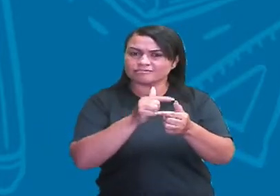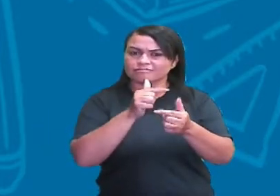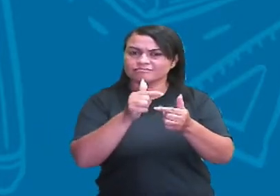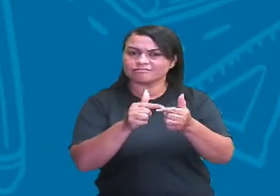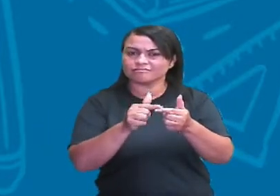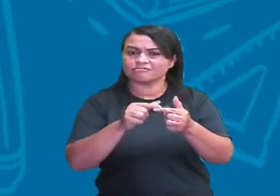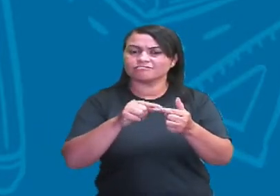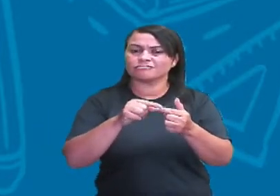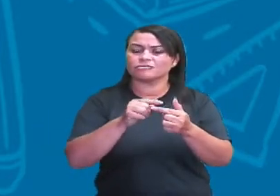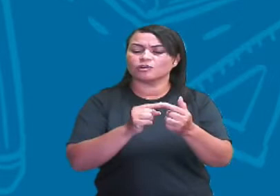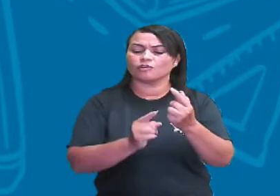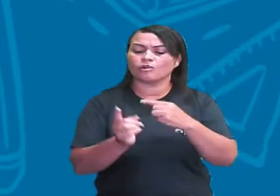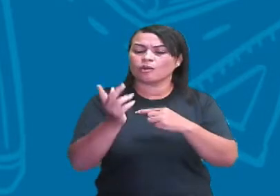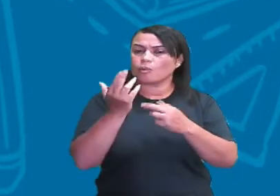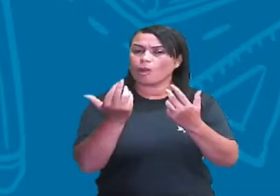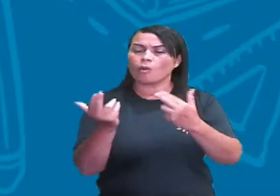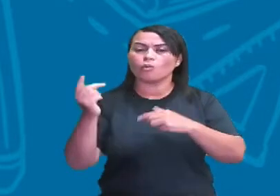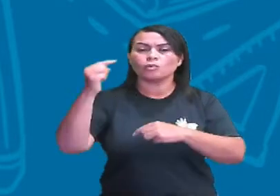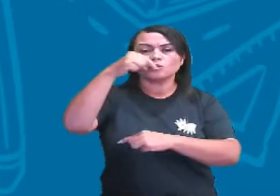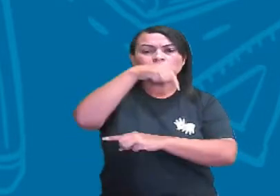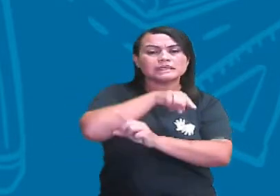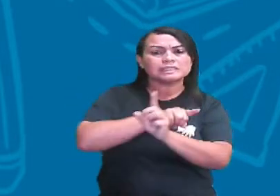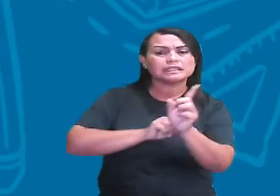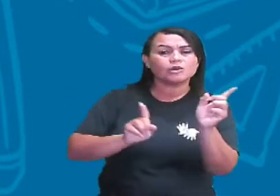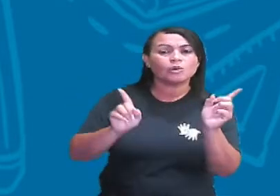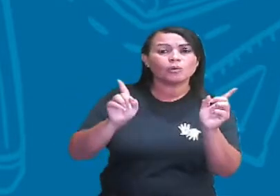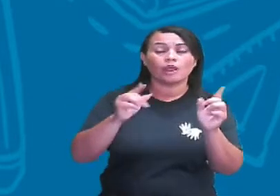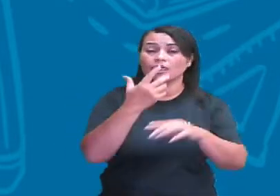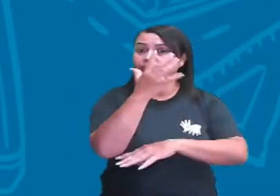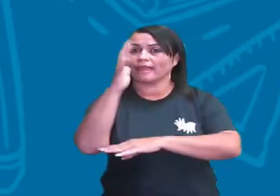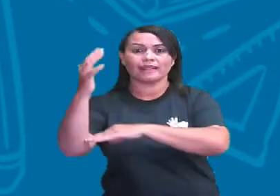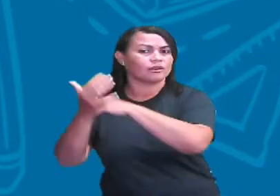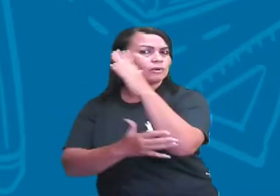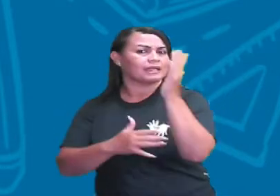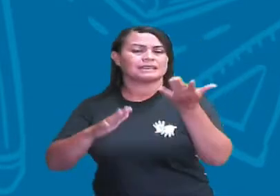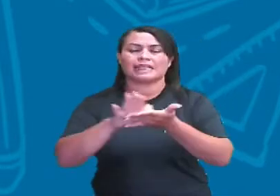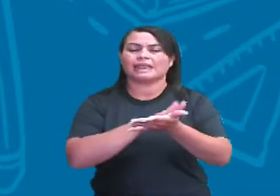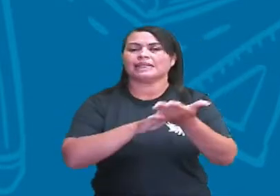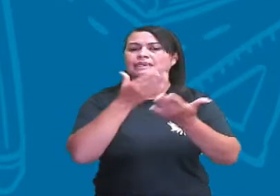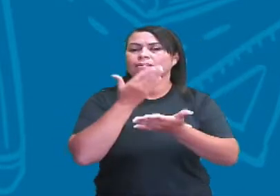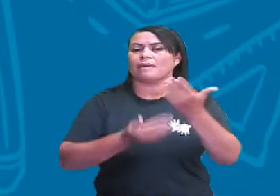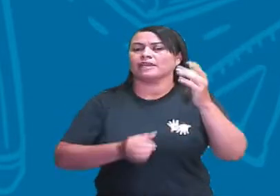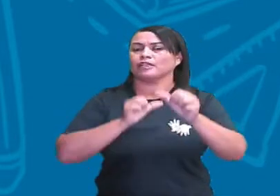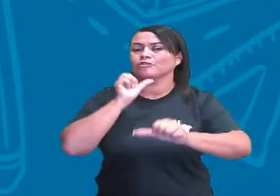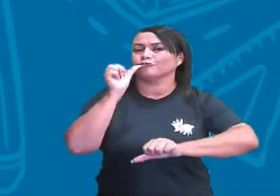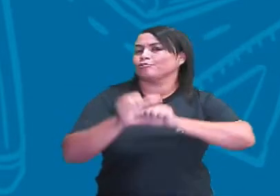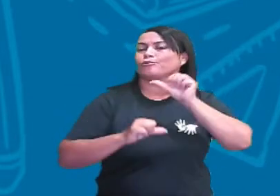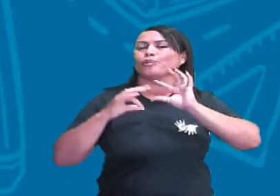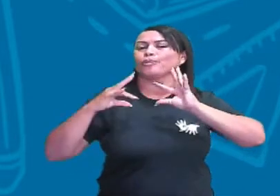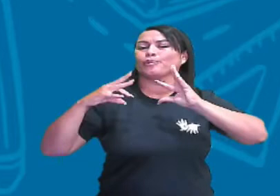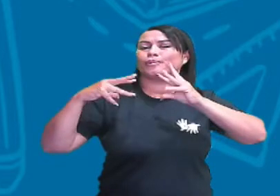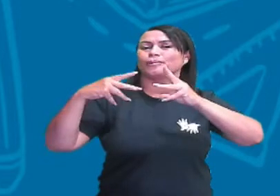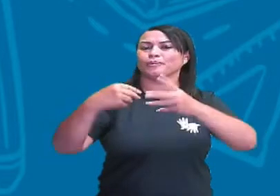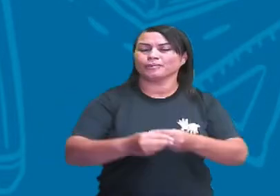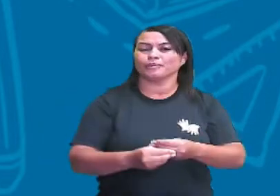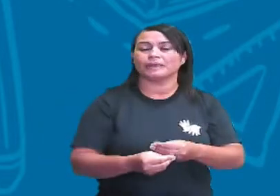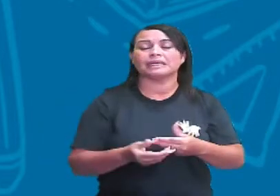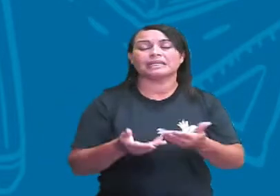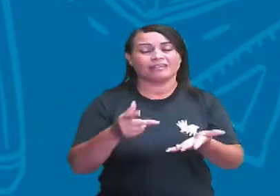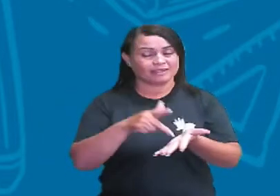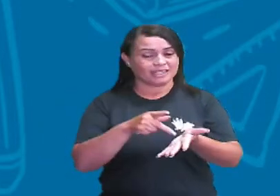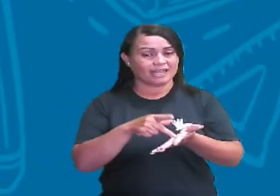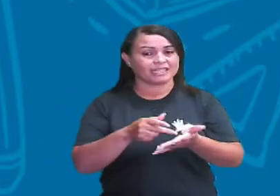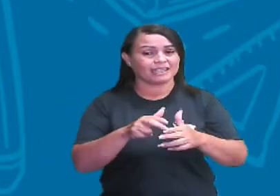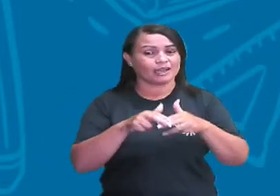Então observe que na natureza nada se perde, tudo se transforma, não é verdade? Então